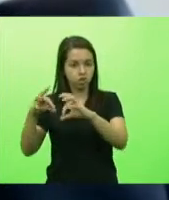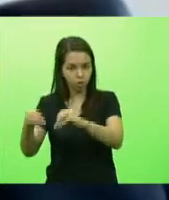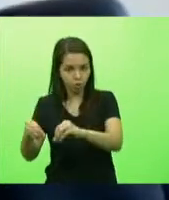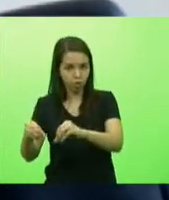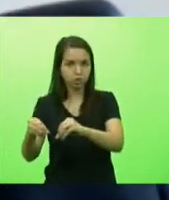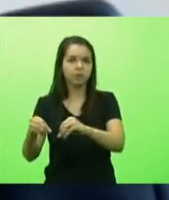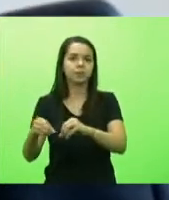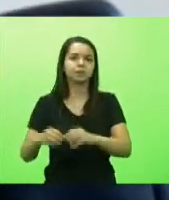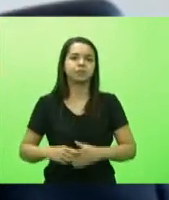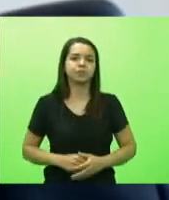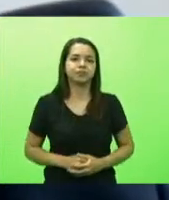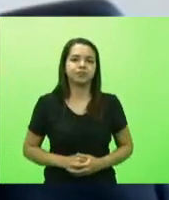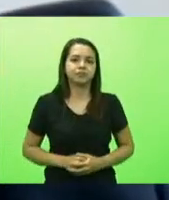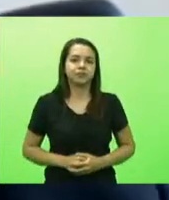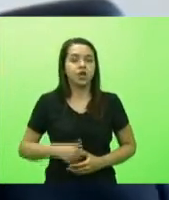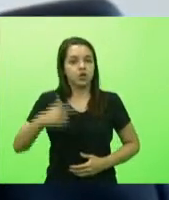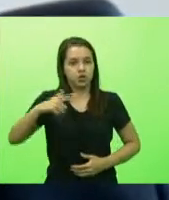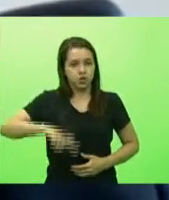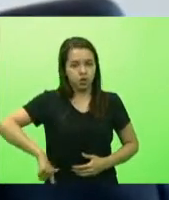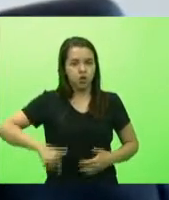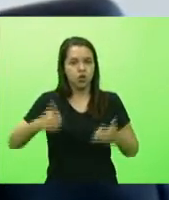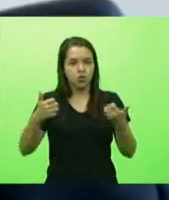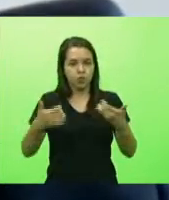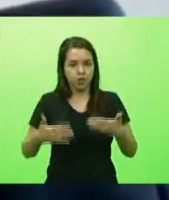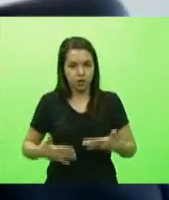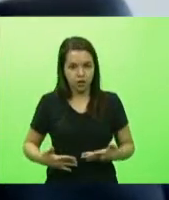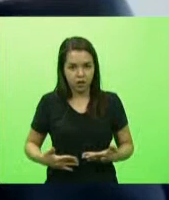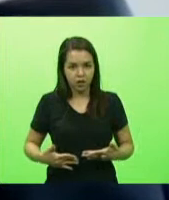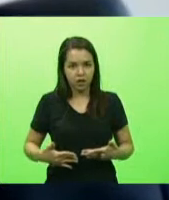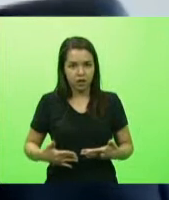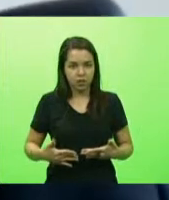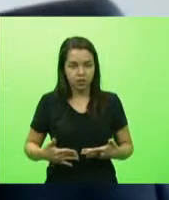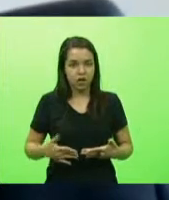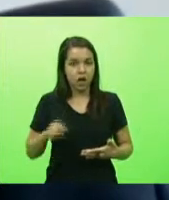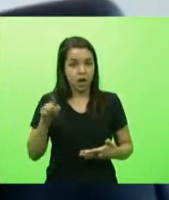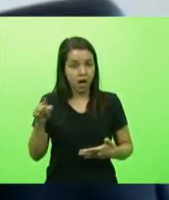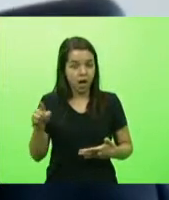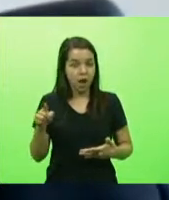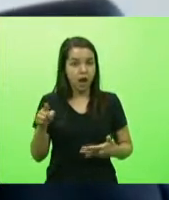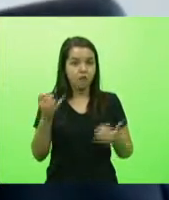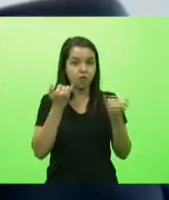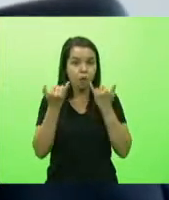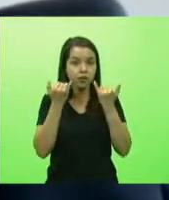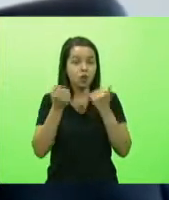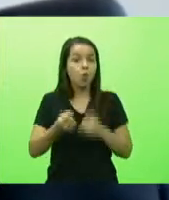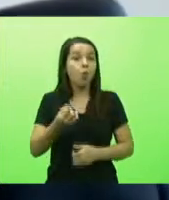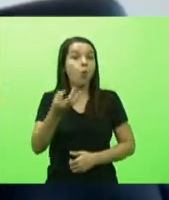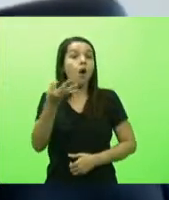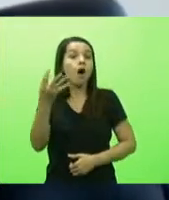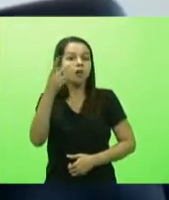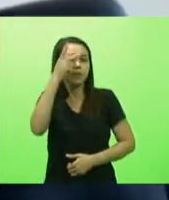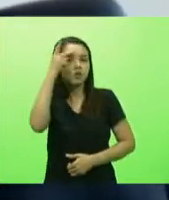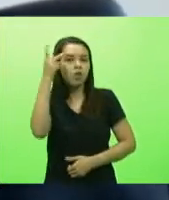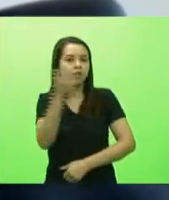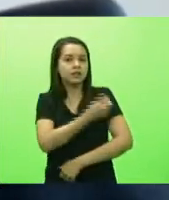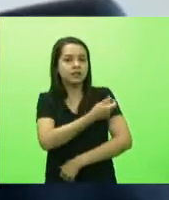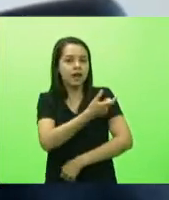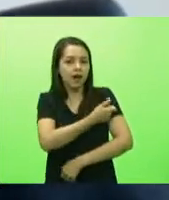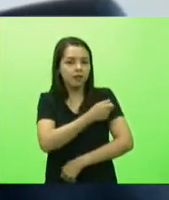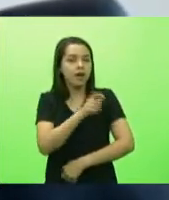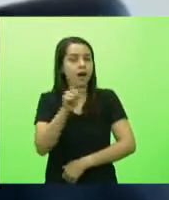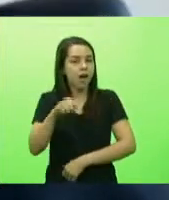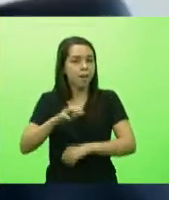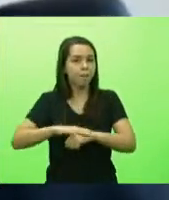novo reforçando quem informa o quantitativo de pessoas a ser vacinada é o município e ele